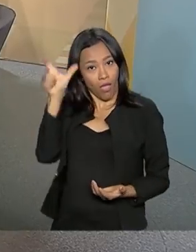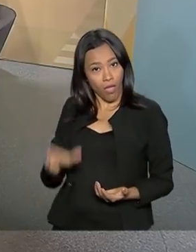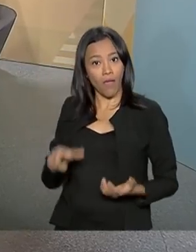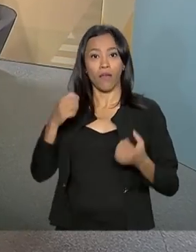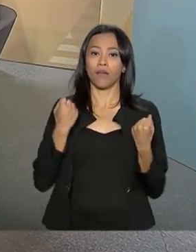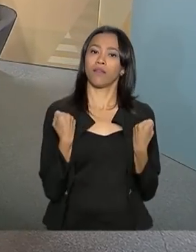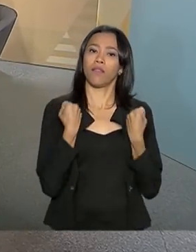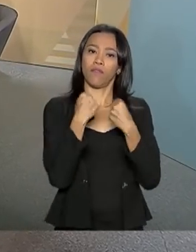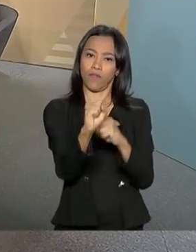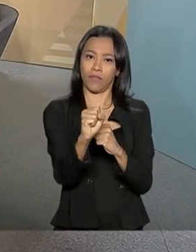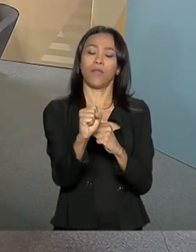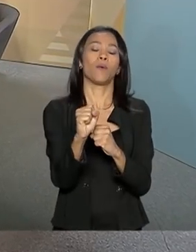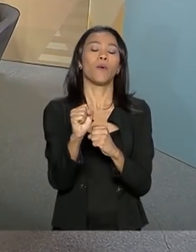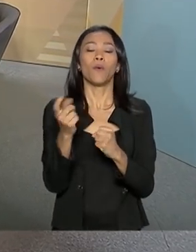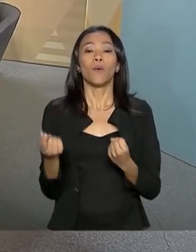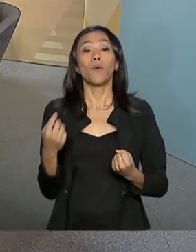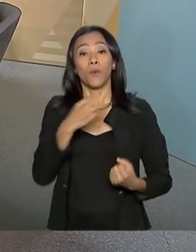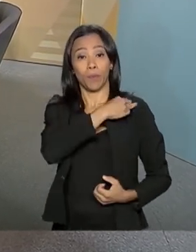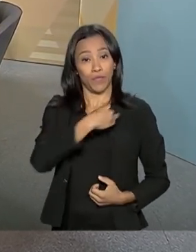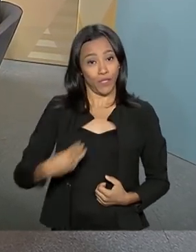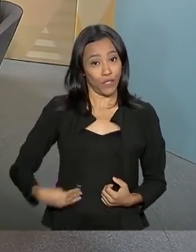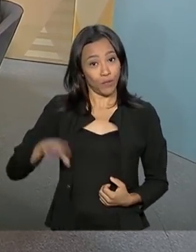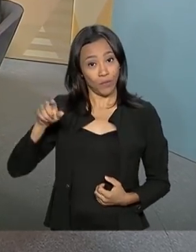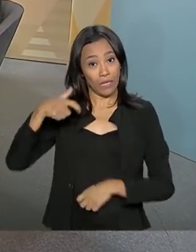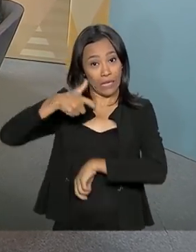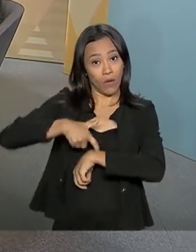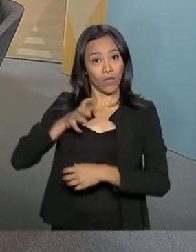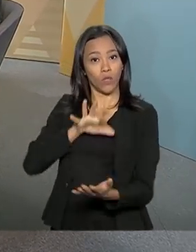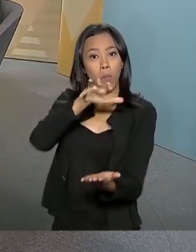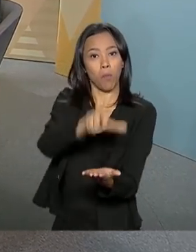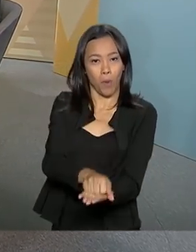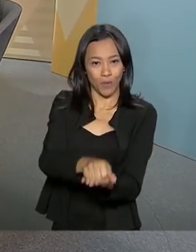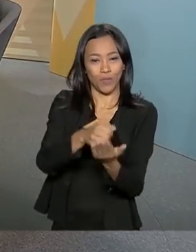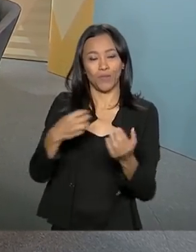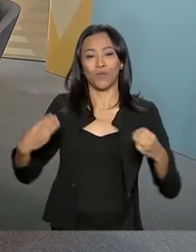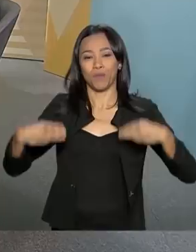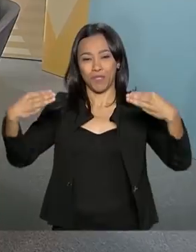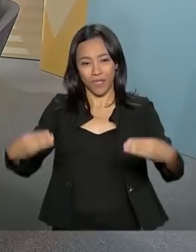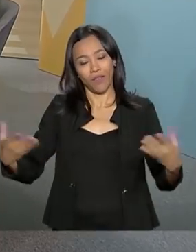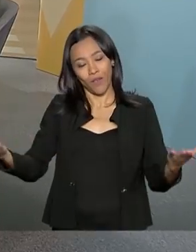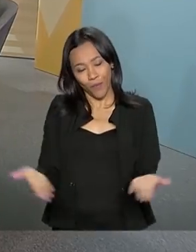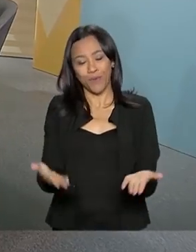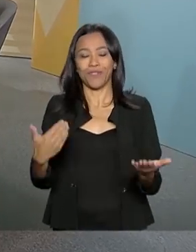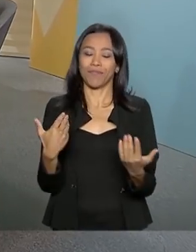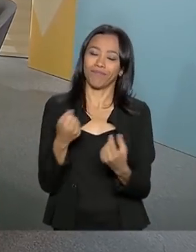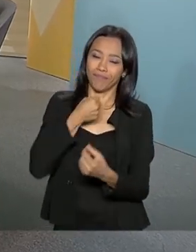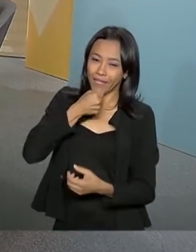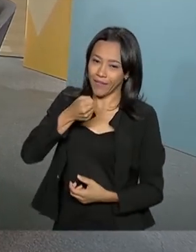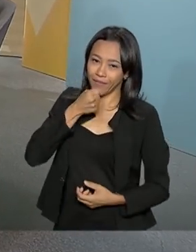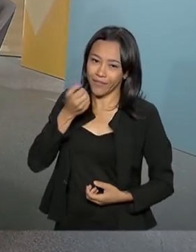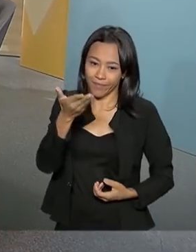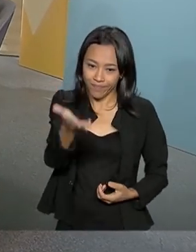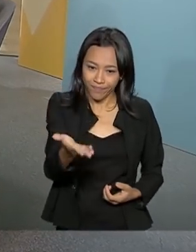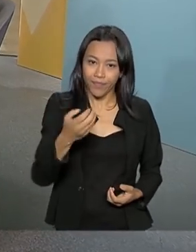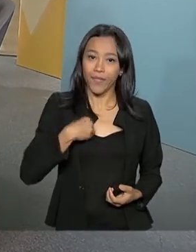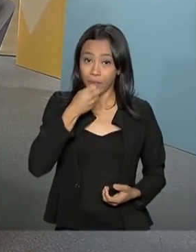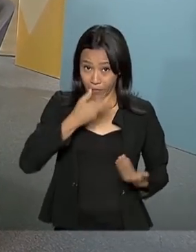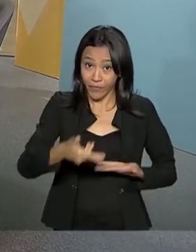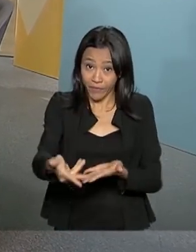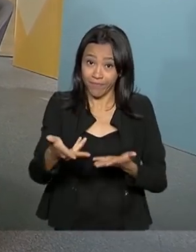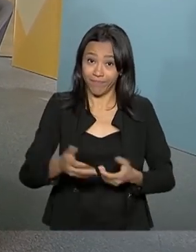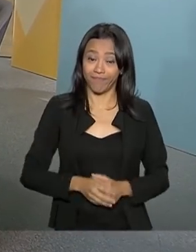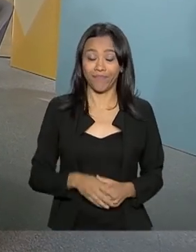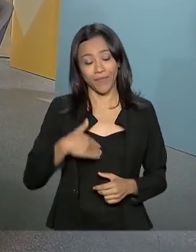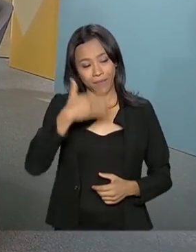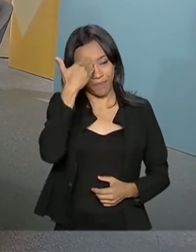do Meio Ambiente, Ricardo Salles, logo quando tomou posse. E é ele quem está aqui conosco hoje para uma conversa. Seja bem-vindo, ministro.